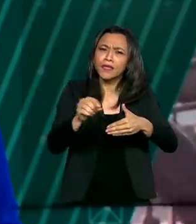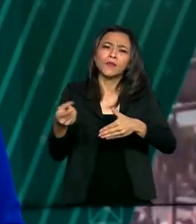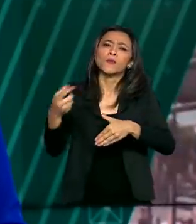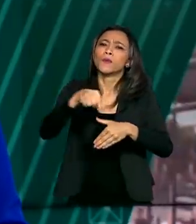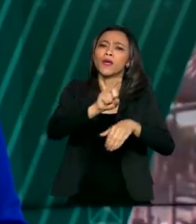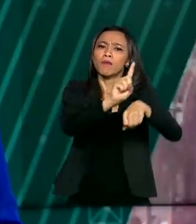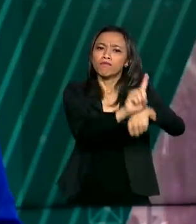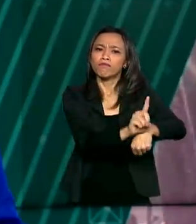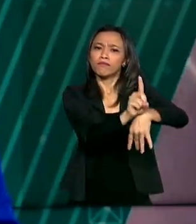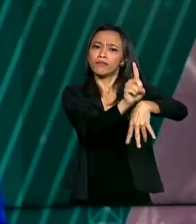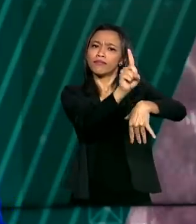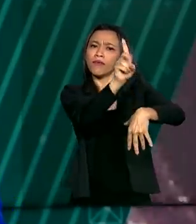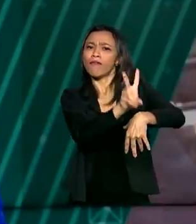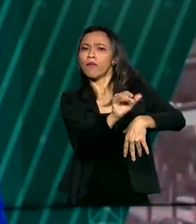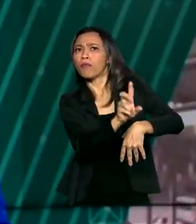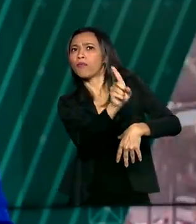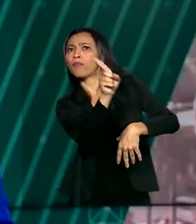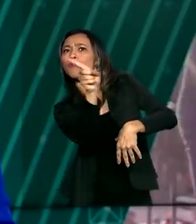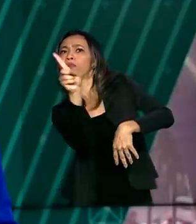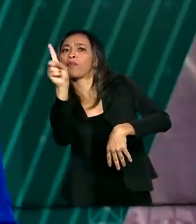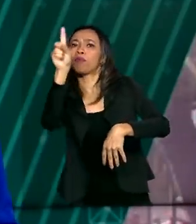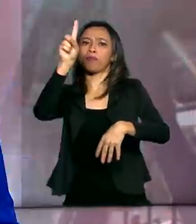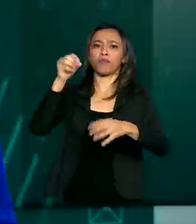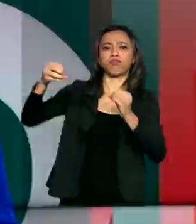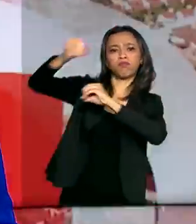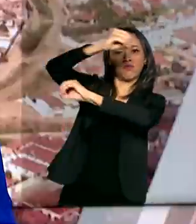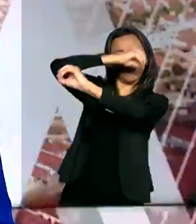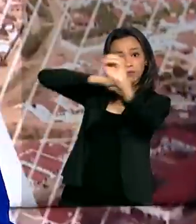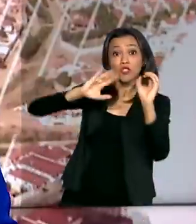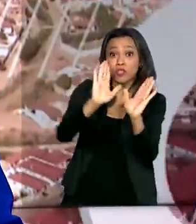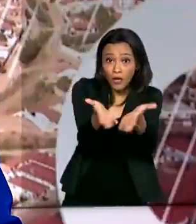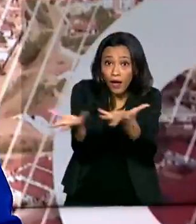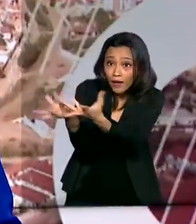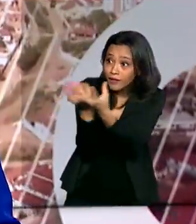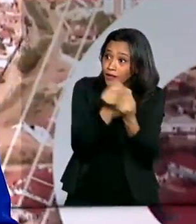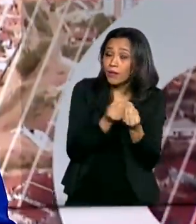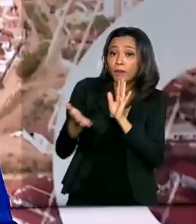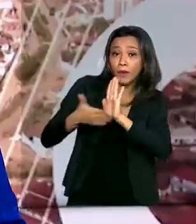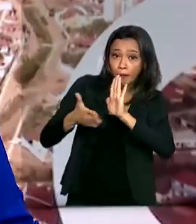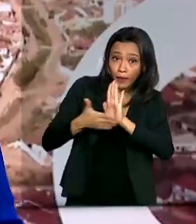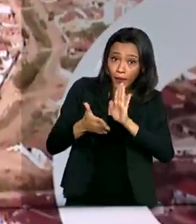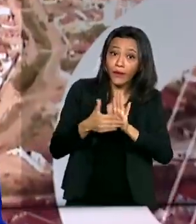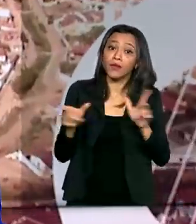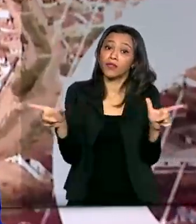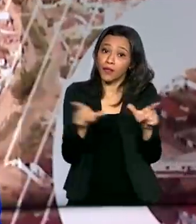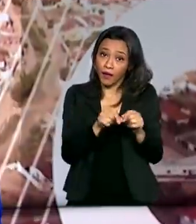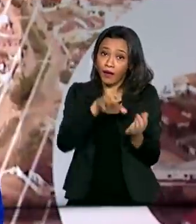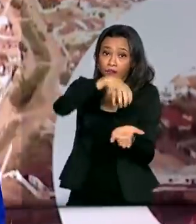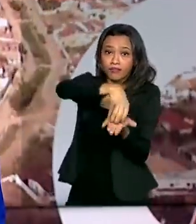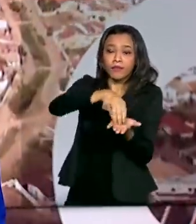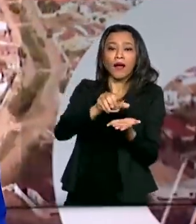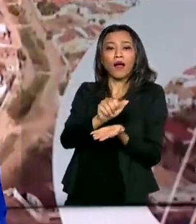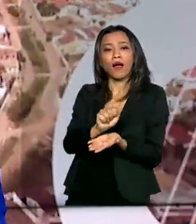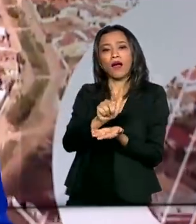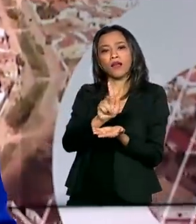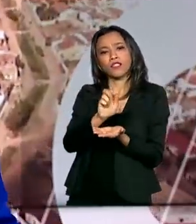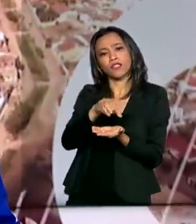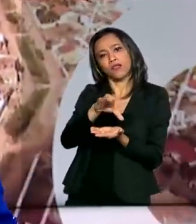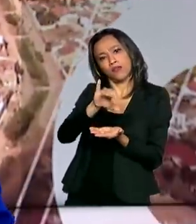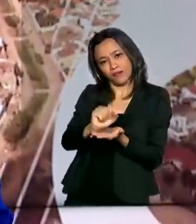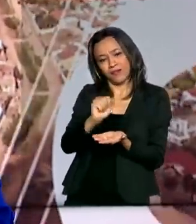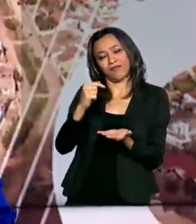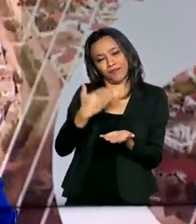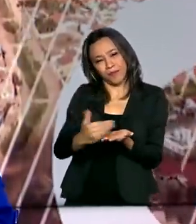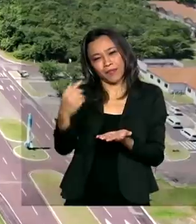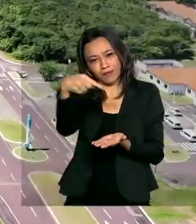espaciais. A Agência Espacial Brasileira já começou a receber propostas de empresas interessadas em lançamentos a partir